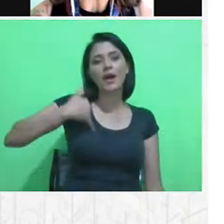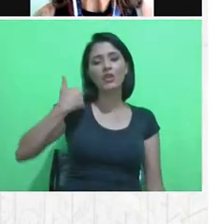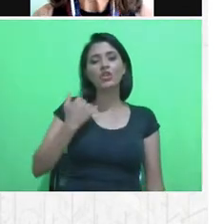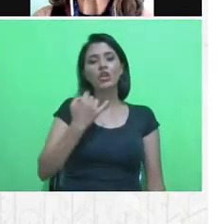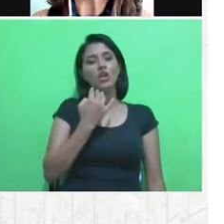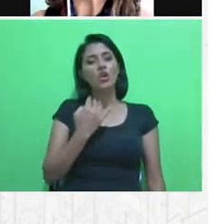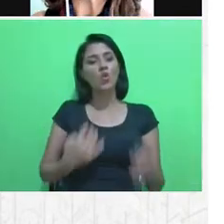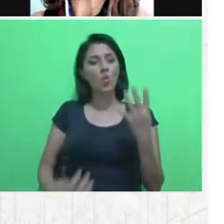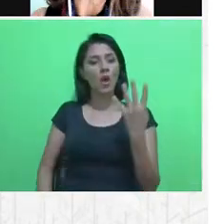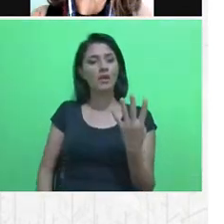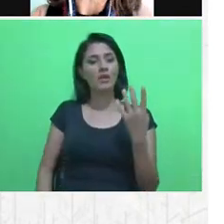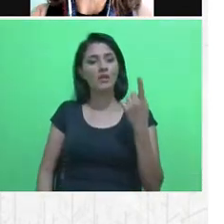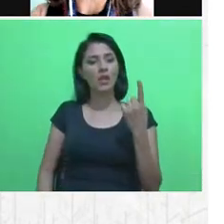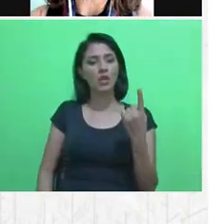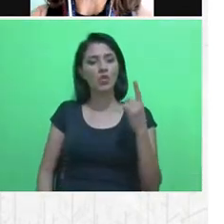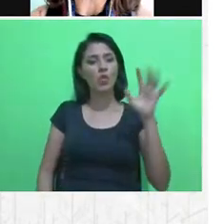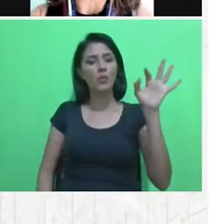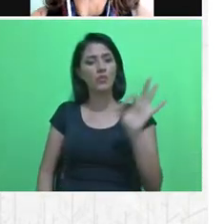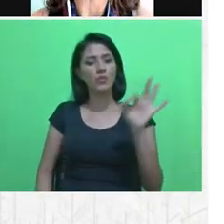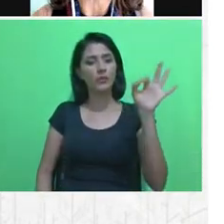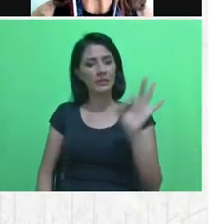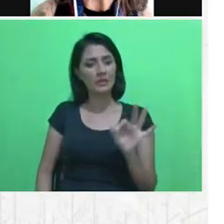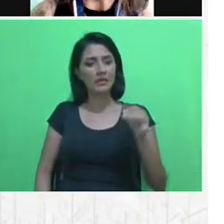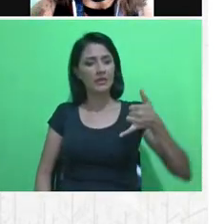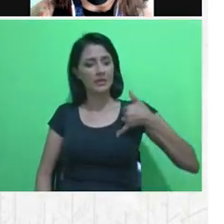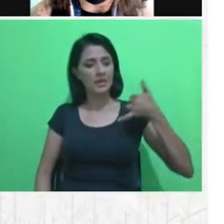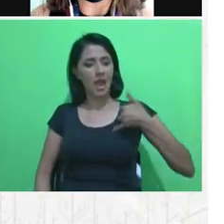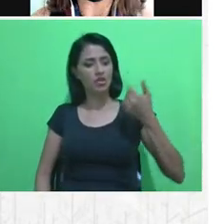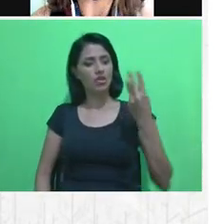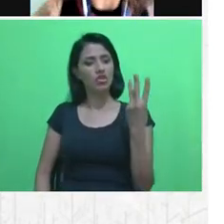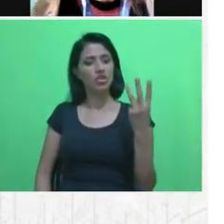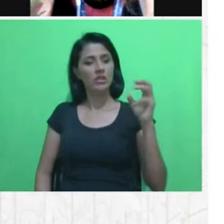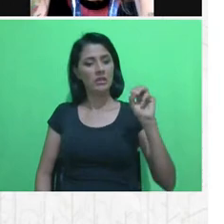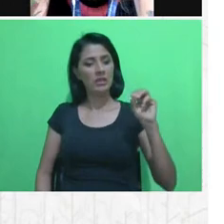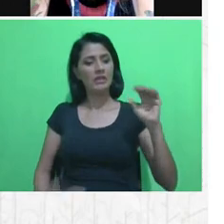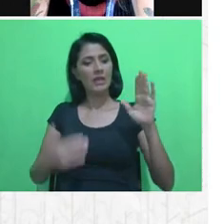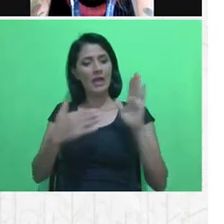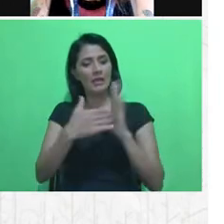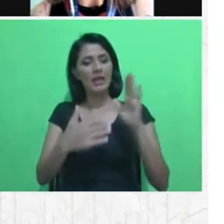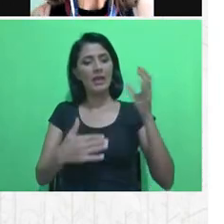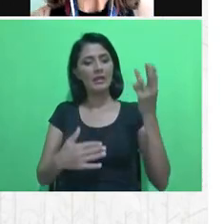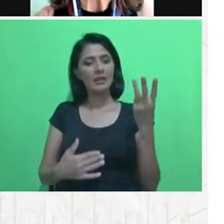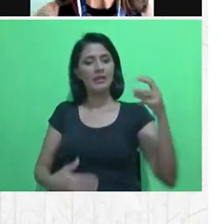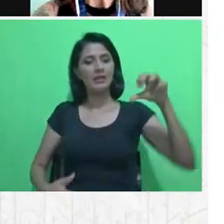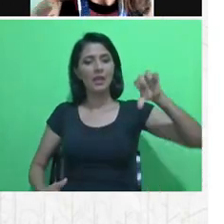pessoas estão nessa faixa etária de 30 a 39, pode passar.